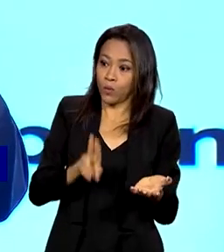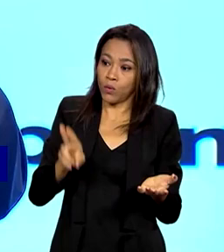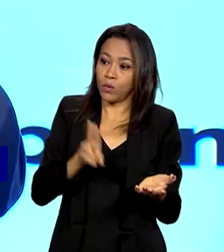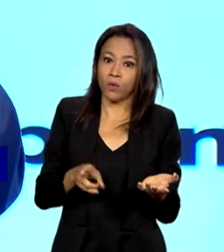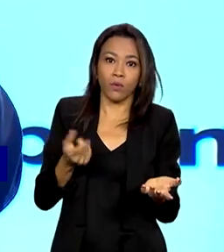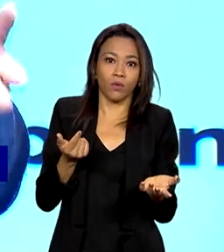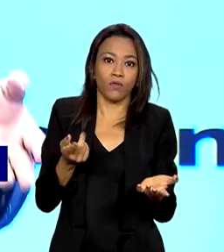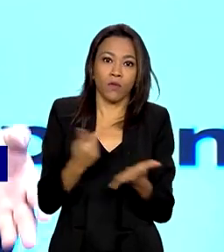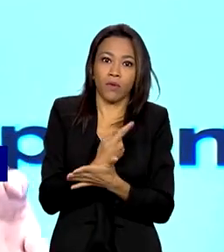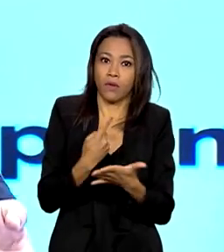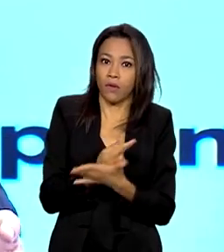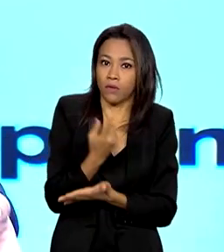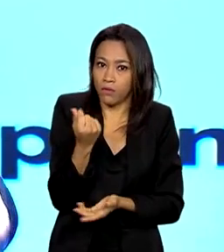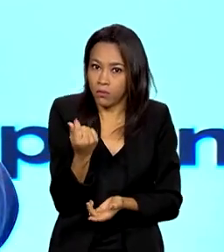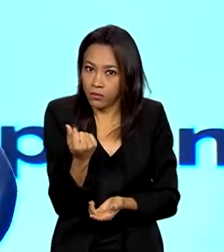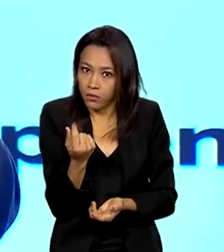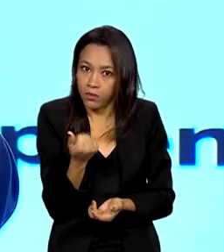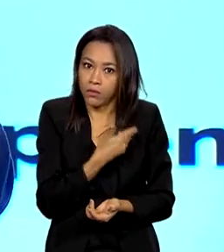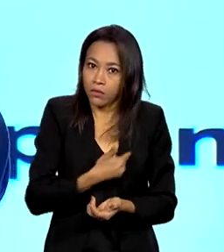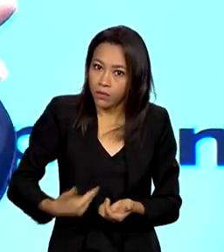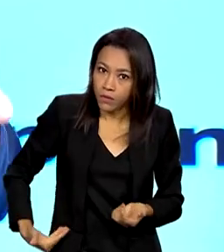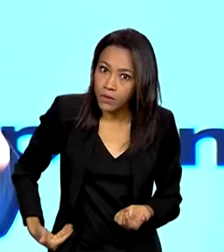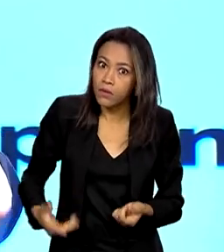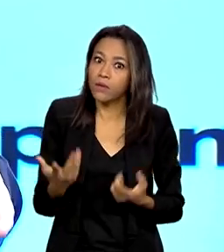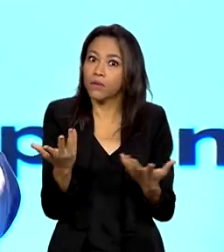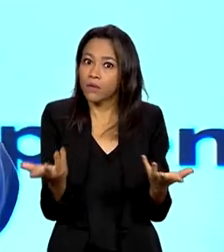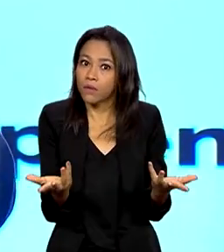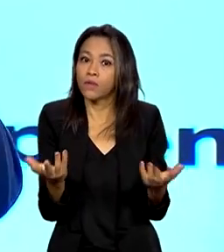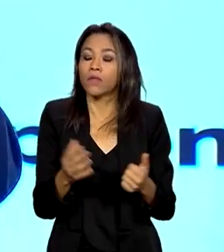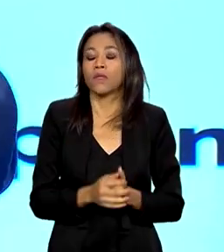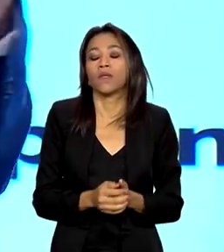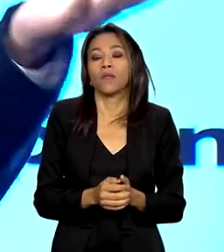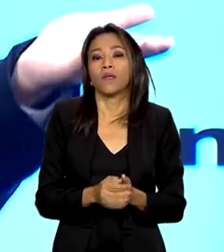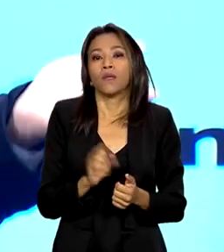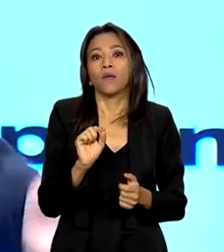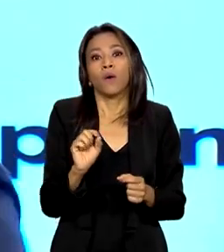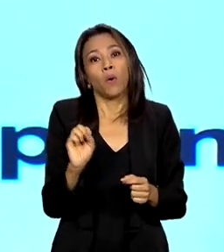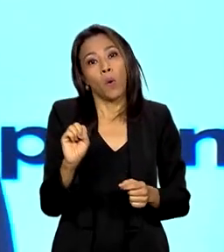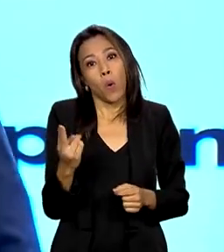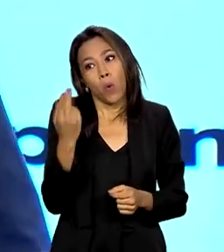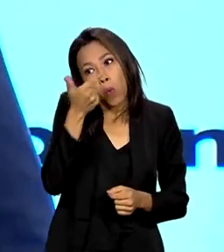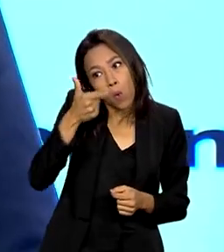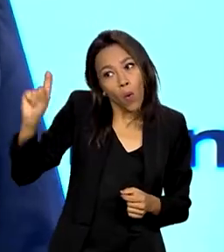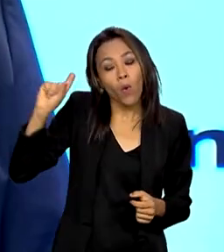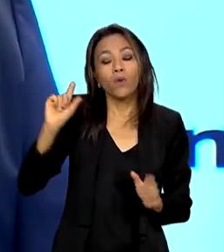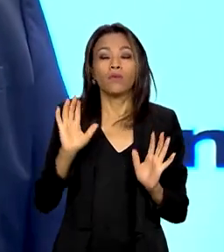públicas, se isso pode ter configurado prevaricação ou eventualmente algum ato de improbidade administrativa.